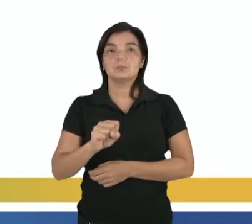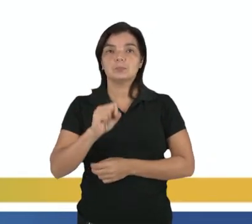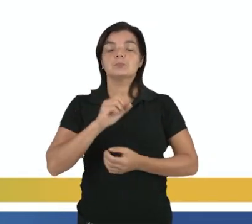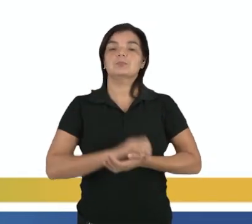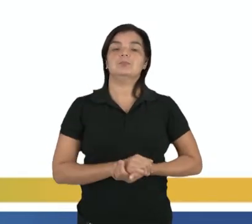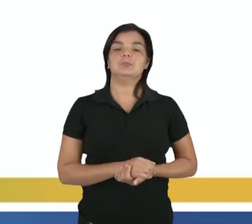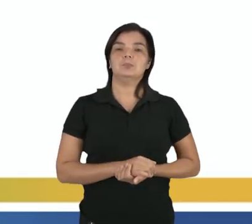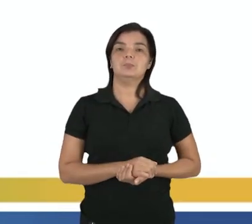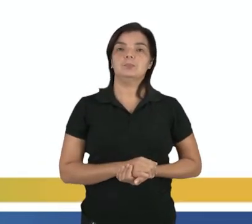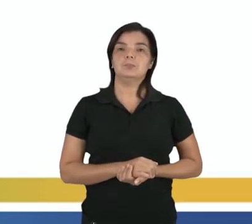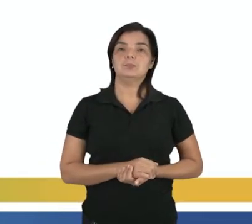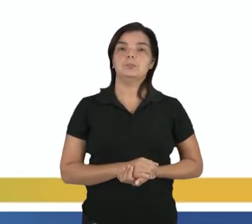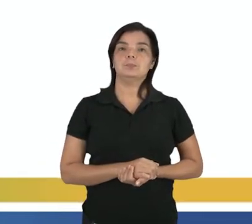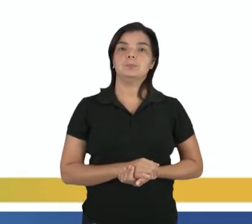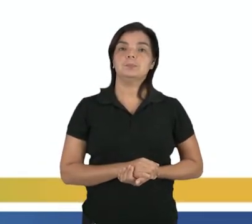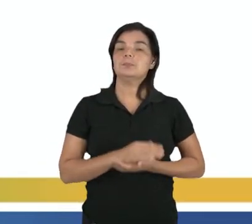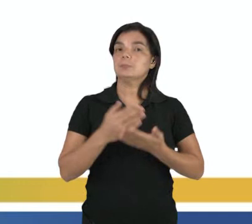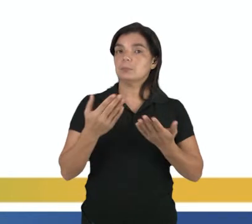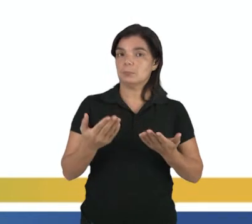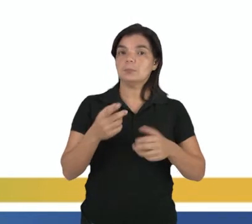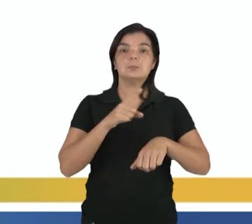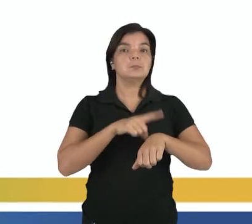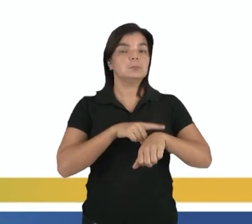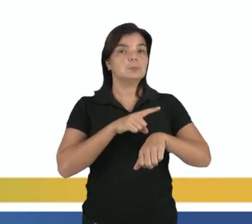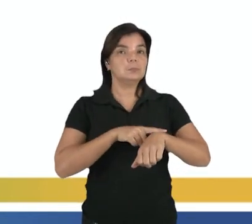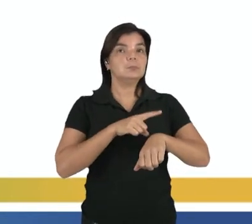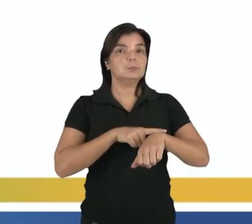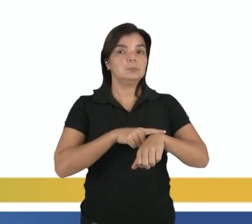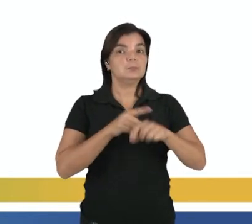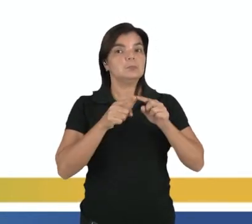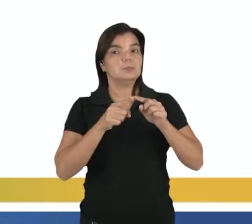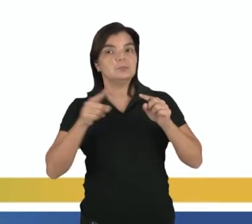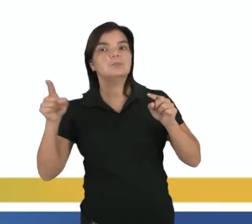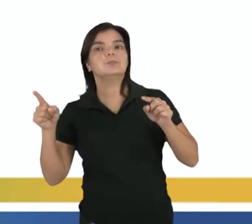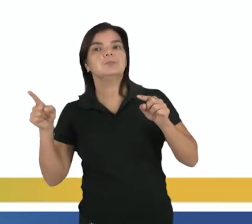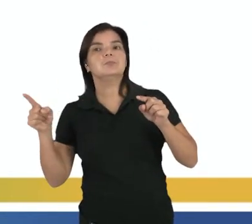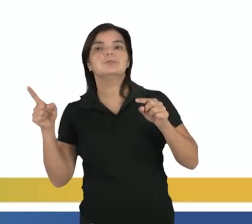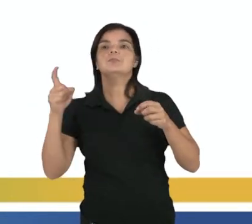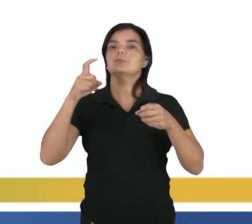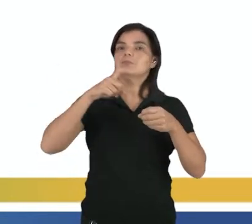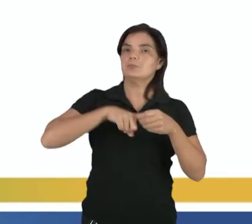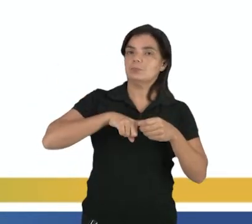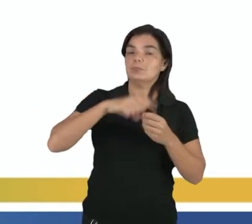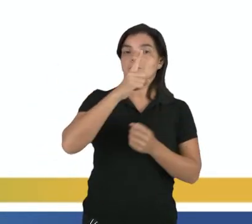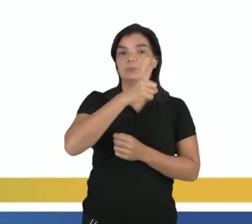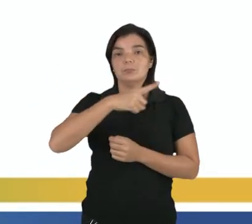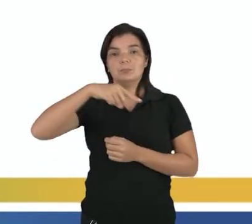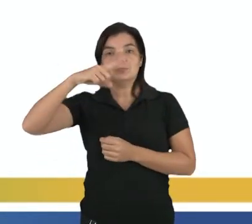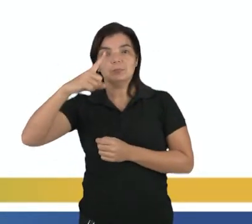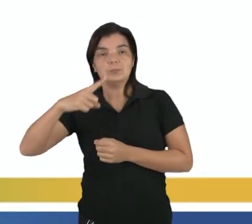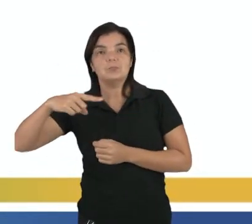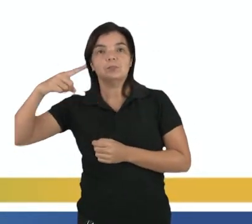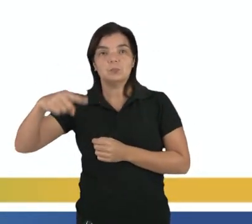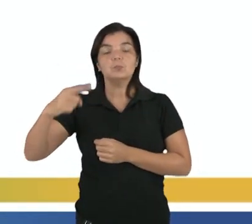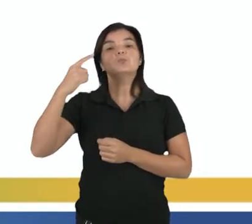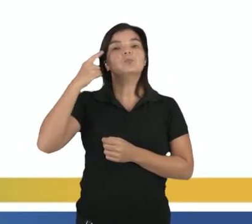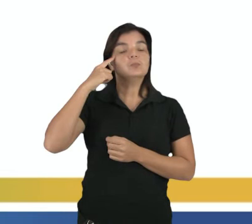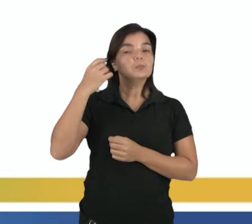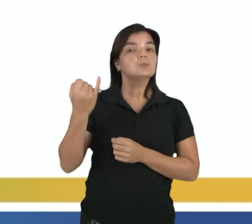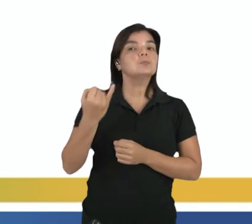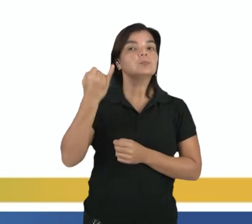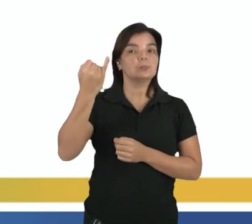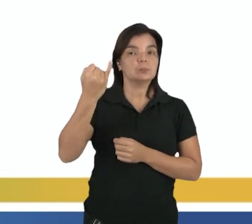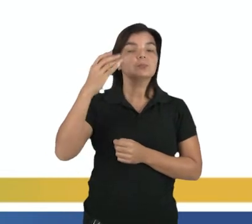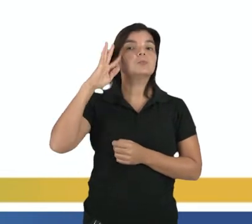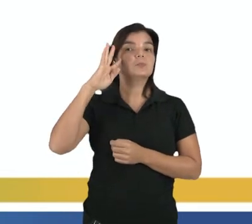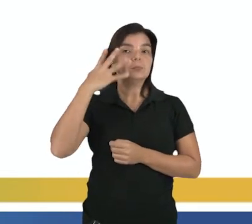segundos. Esse tempo aqui é o tempo de ida e de volta da onda. Esse raciocínio é importante para